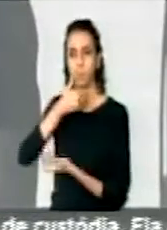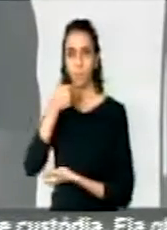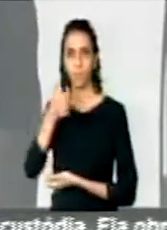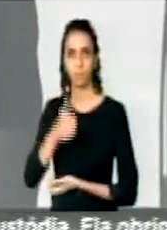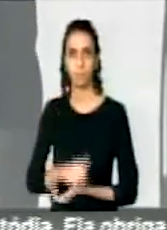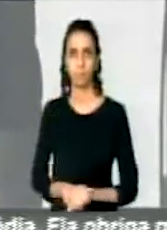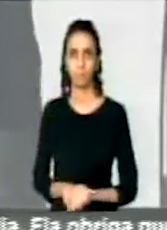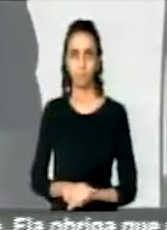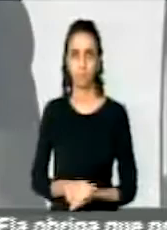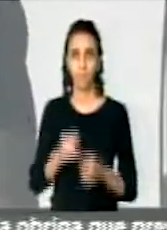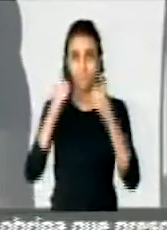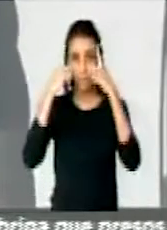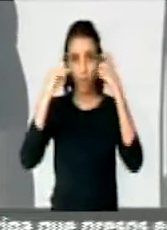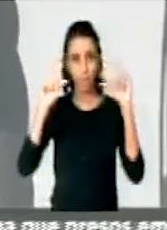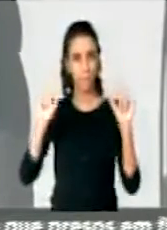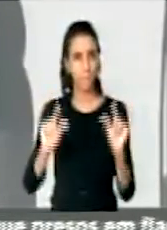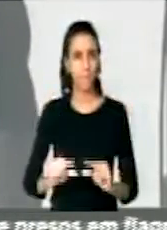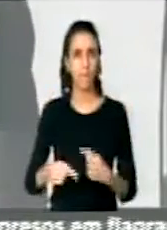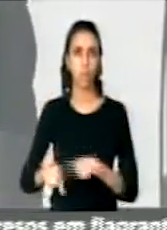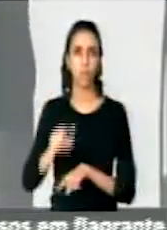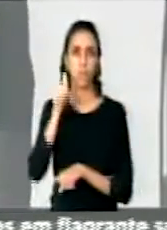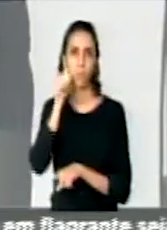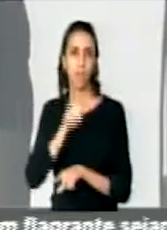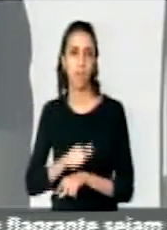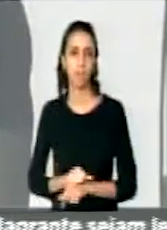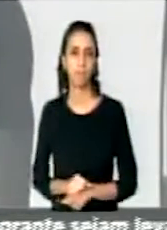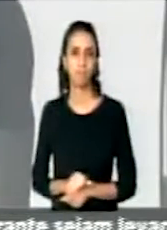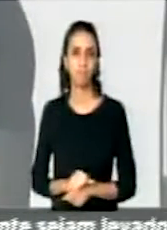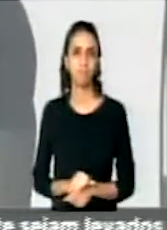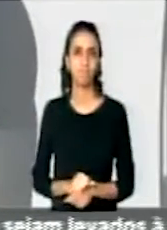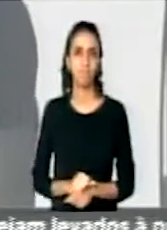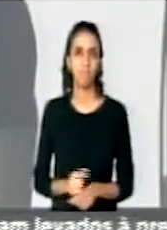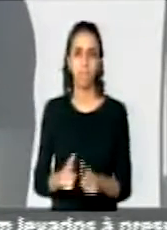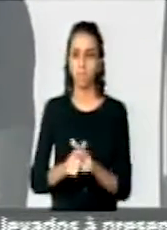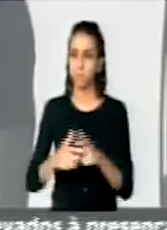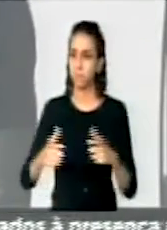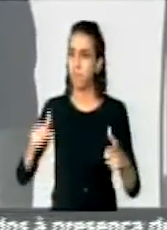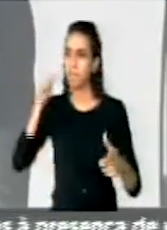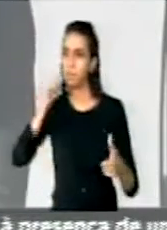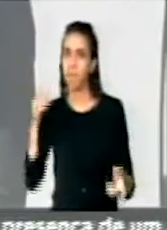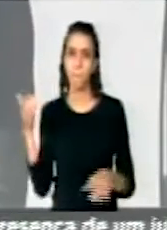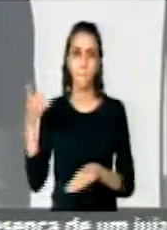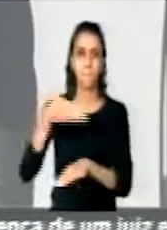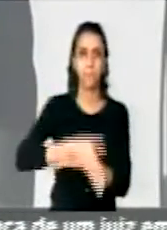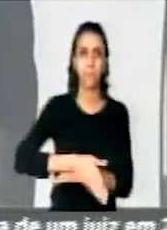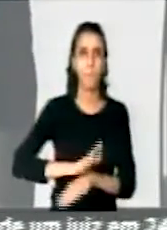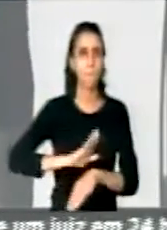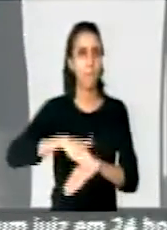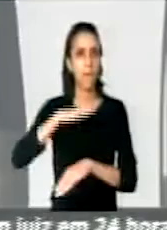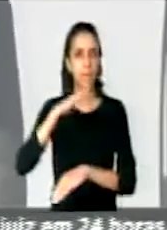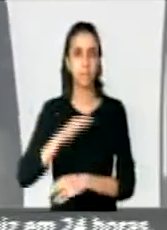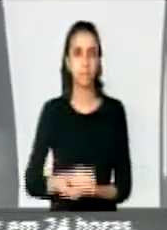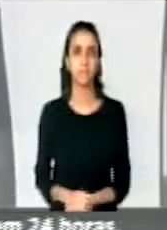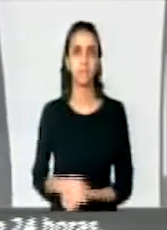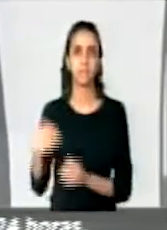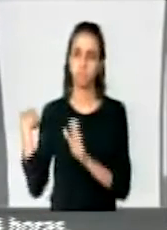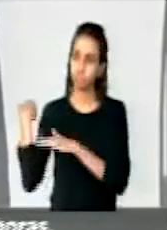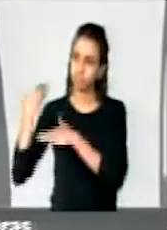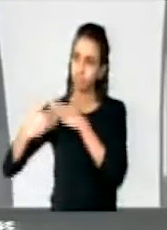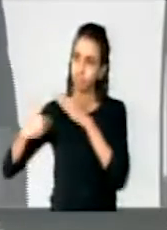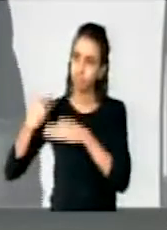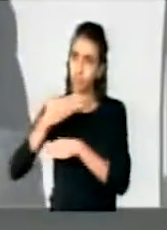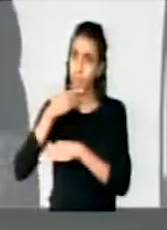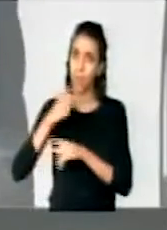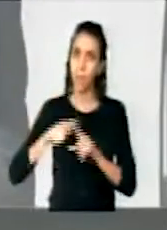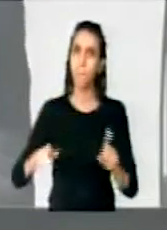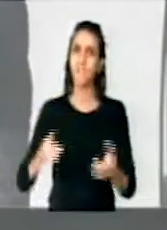Com menos violência contra a mulher, com mais espaços para as mulheres que têm conquistado nos últimos anos, mas ainda não é o necessário.